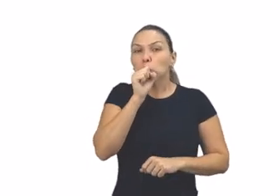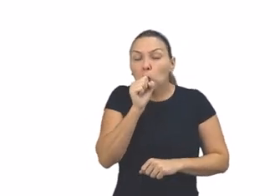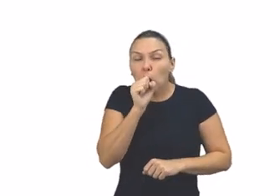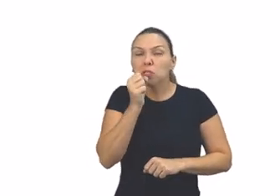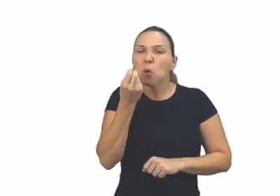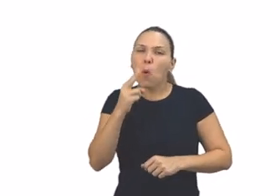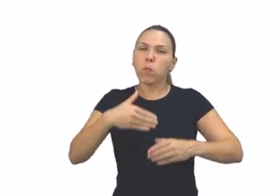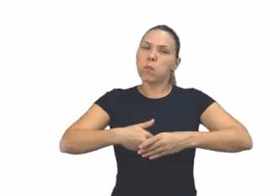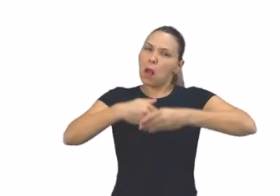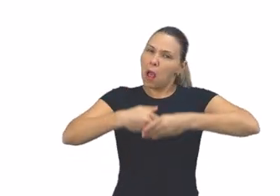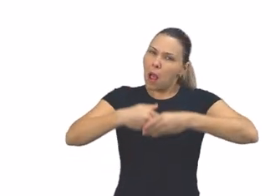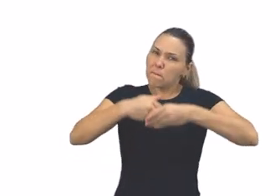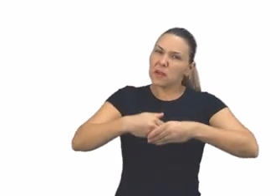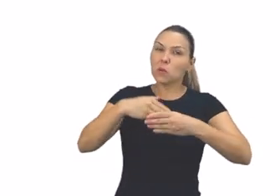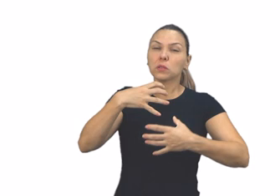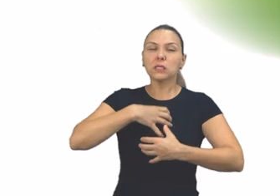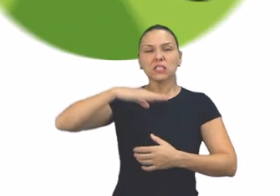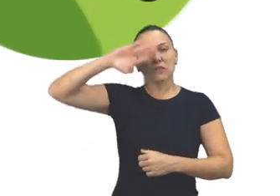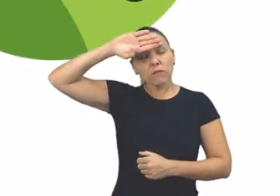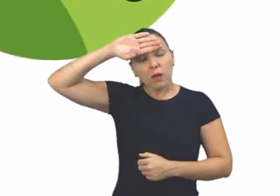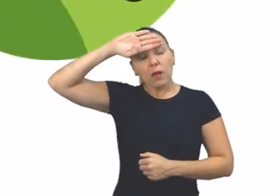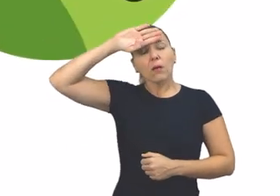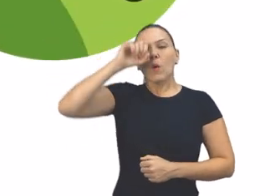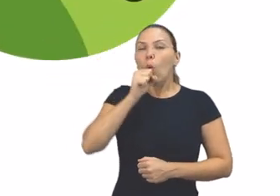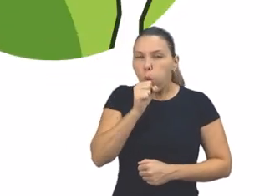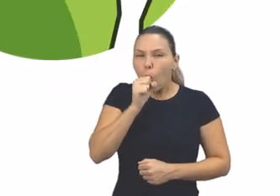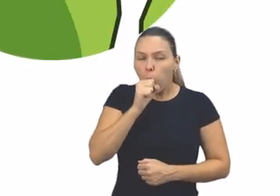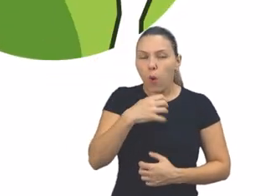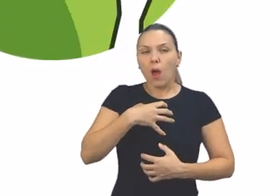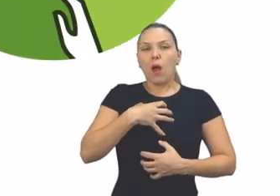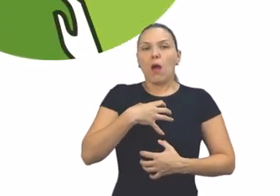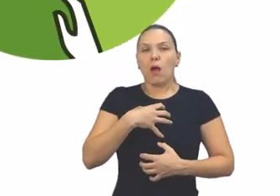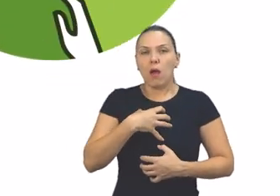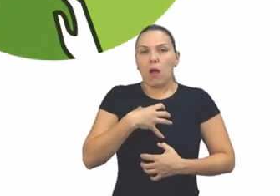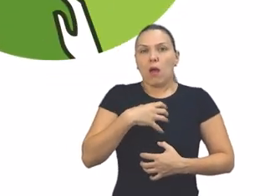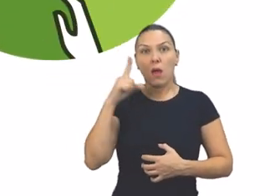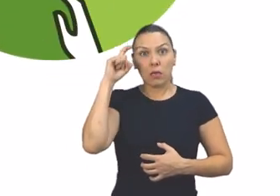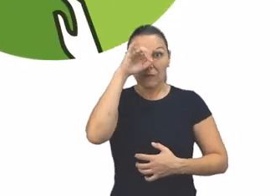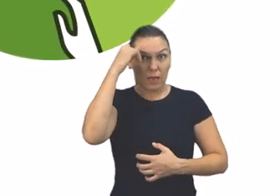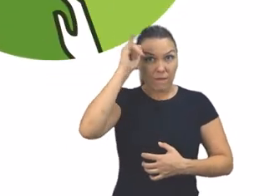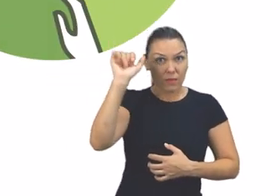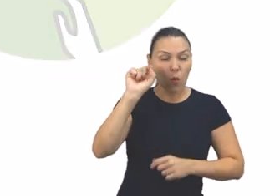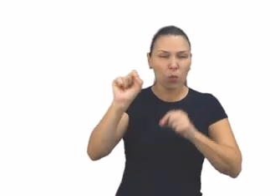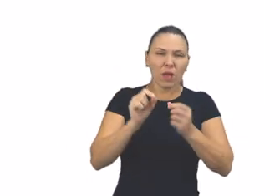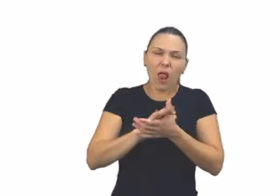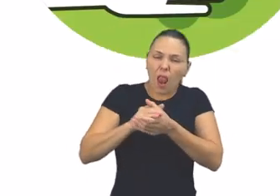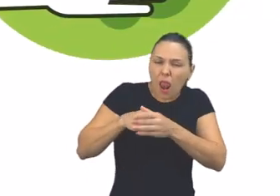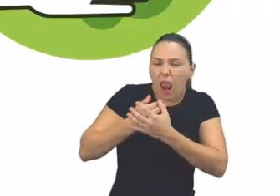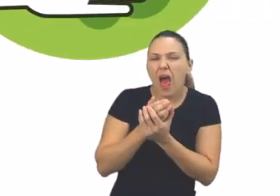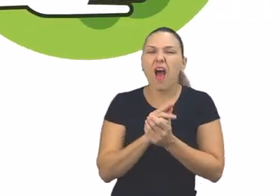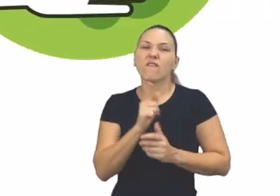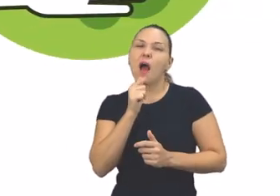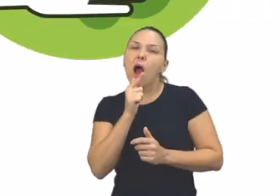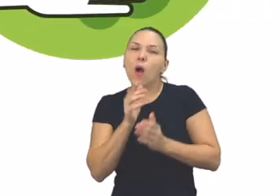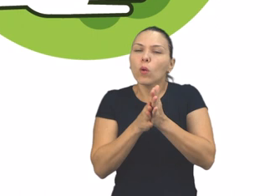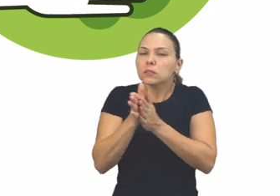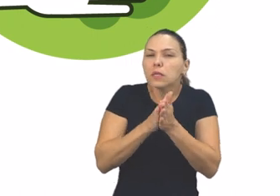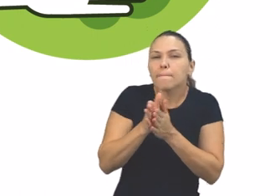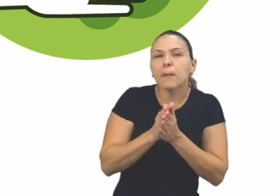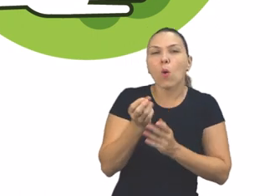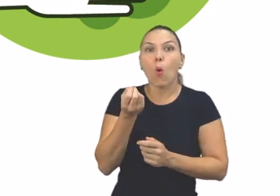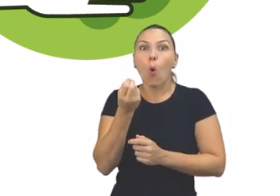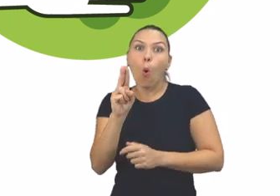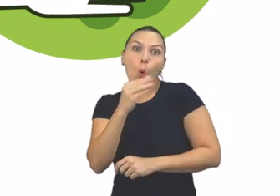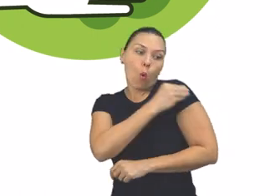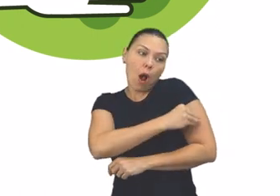espirro, tosse ou aperto de mãos. Os sintomas são febre, tosse ou dificuldade de respirar. Para se prevenir, lave bem as mãos com